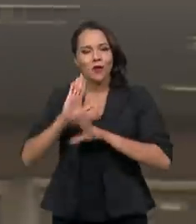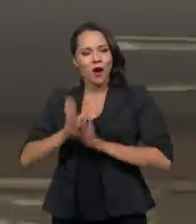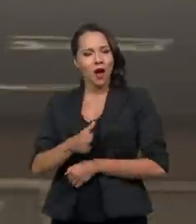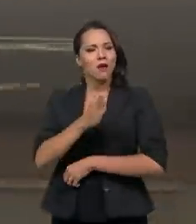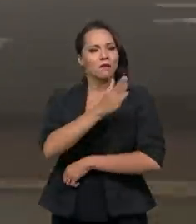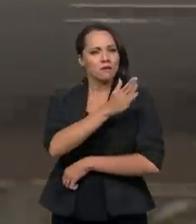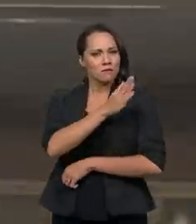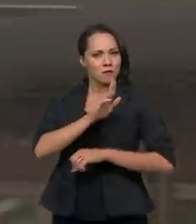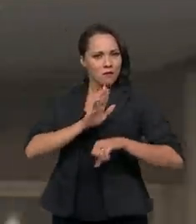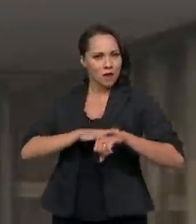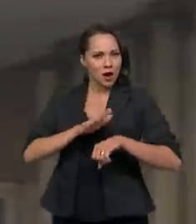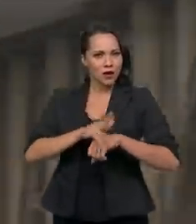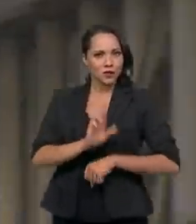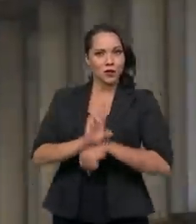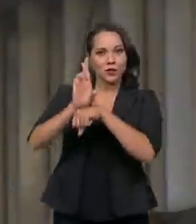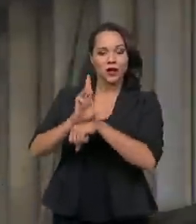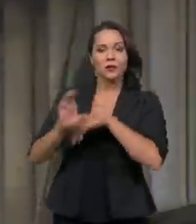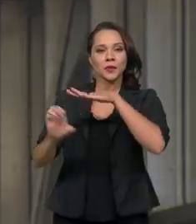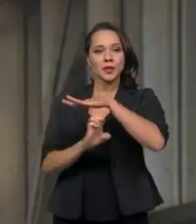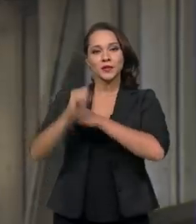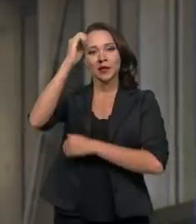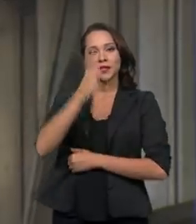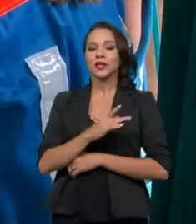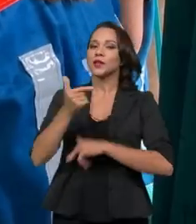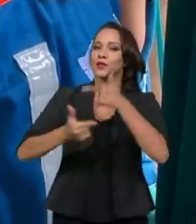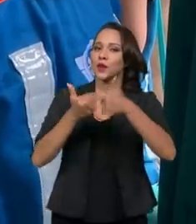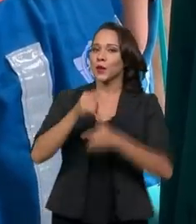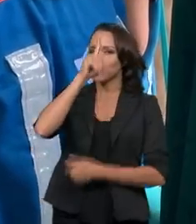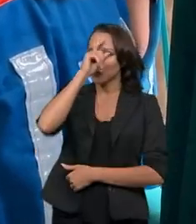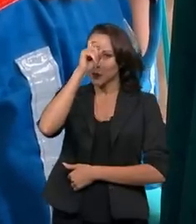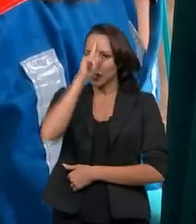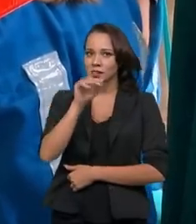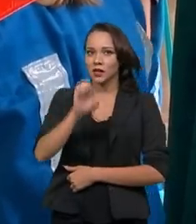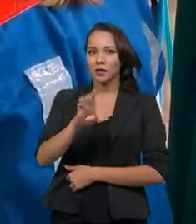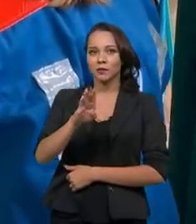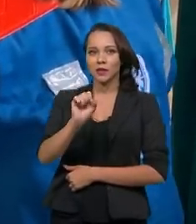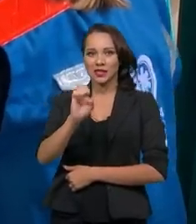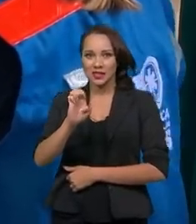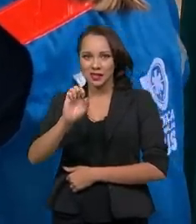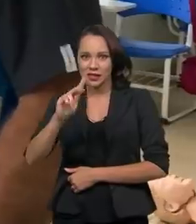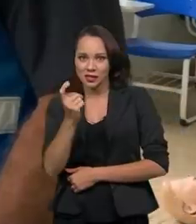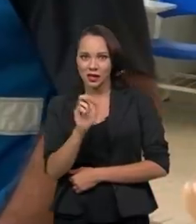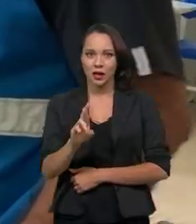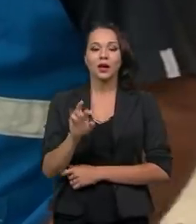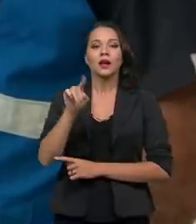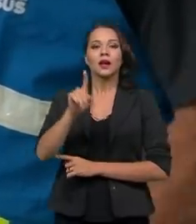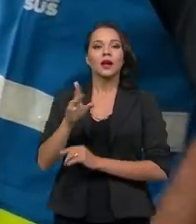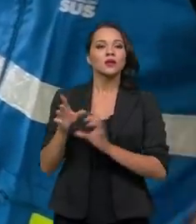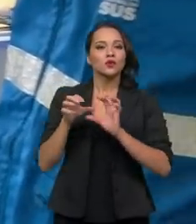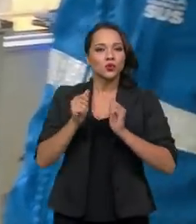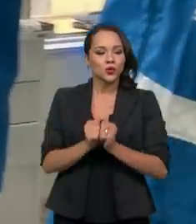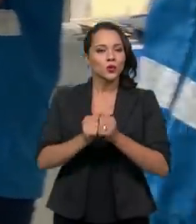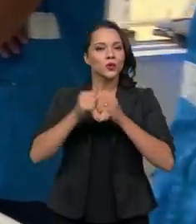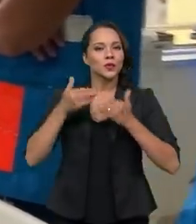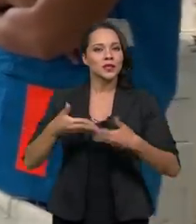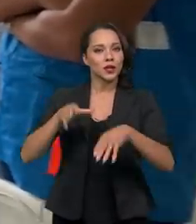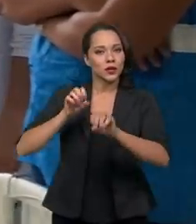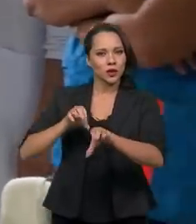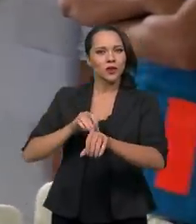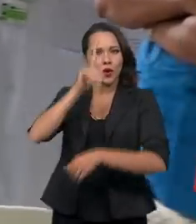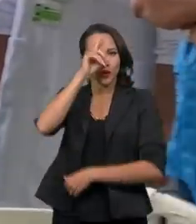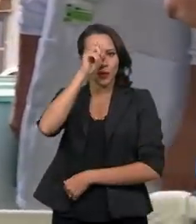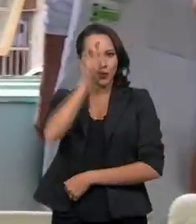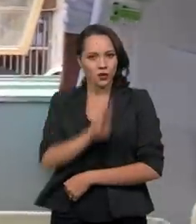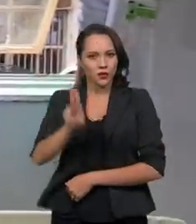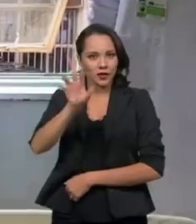administrados pela Empresa Brasileira de Serviços Hospitalares, a EBSER, ligada ao Ministério da Educação. São hospitais das